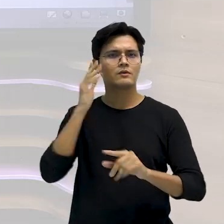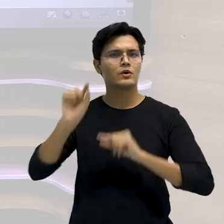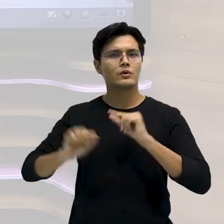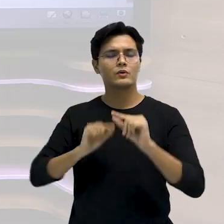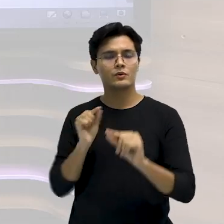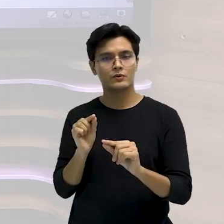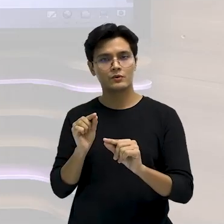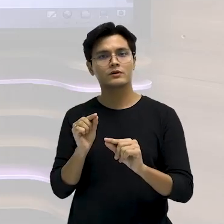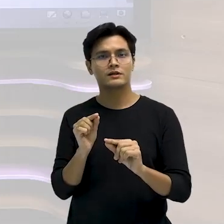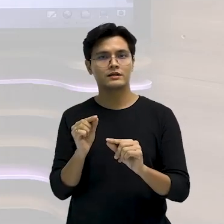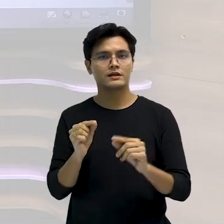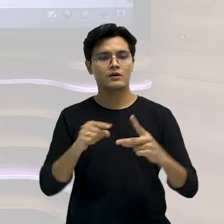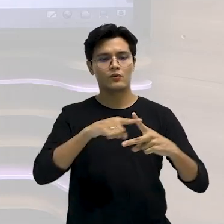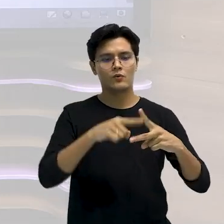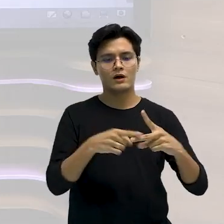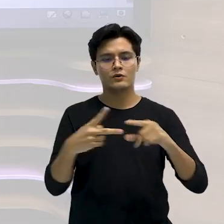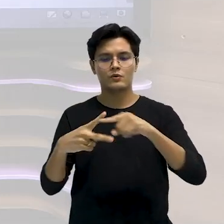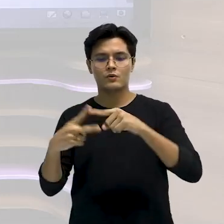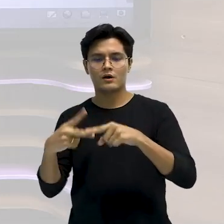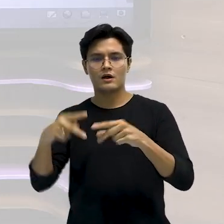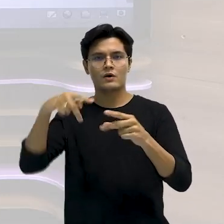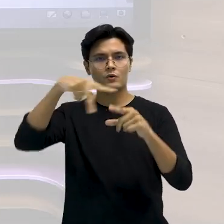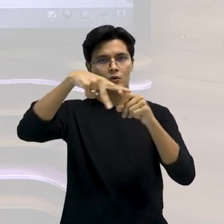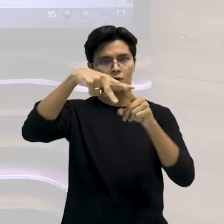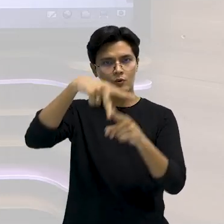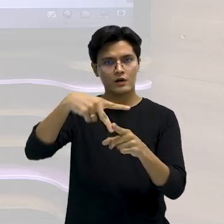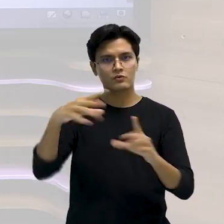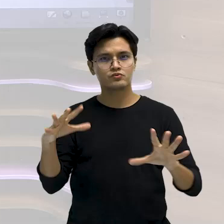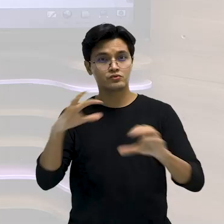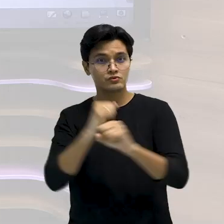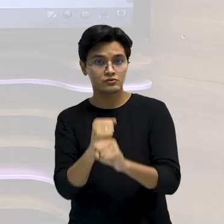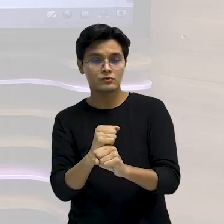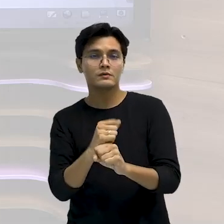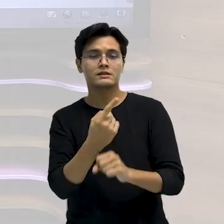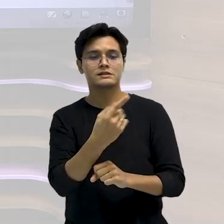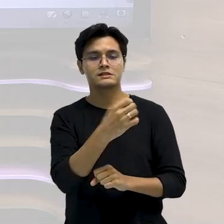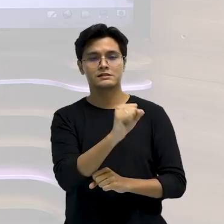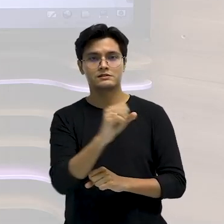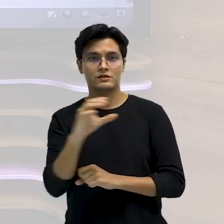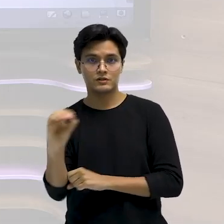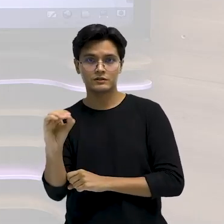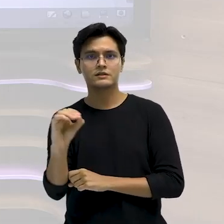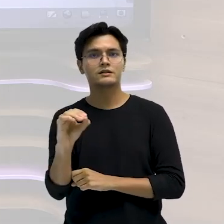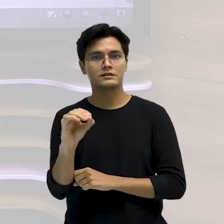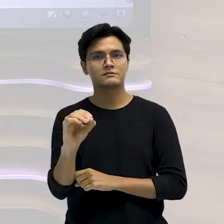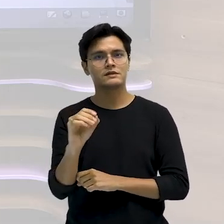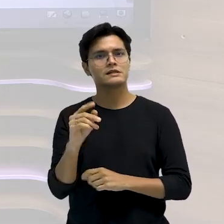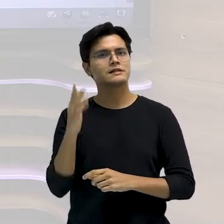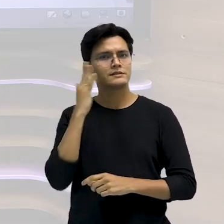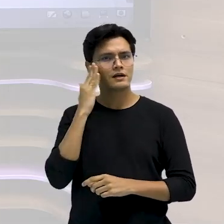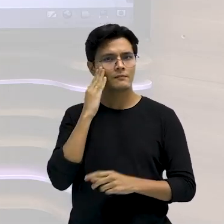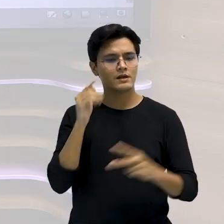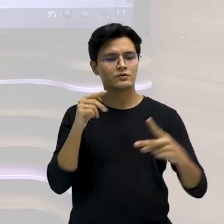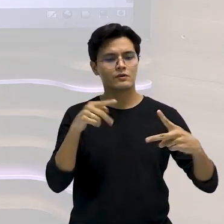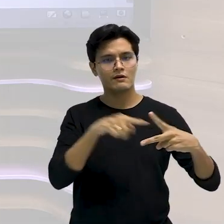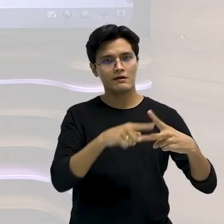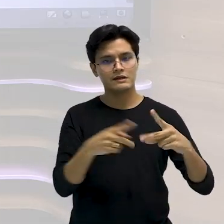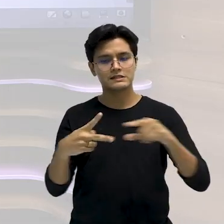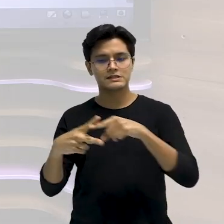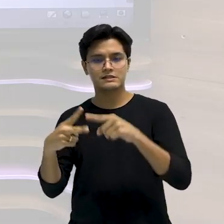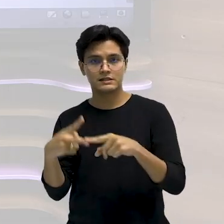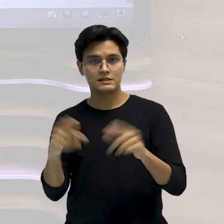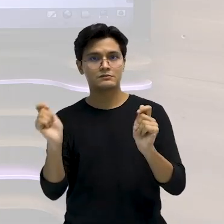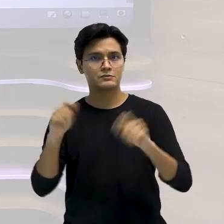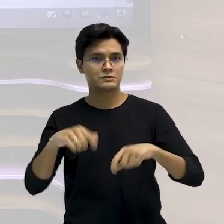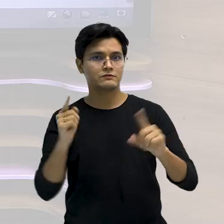ângulos, nós temos que ter 180 graus, eu consegui encontrar o terceiro ângulo dali. Tomando como base os